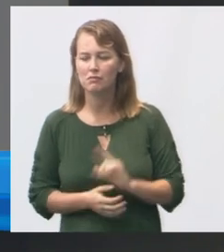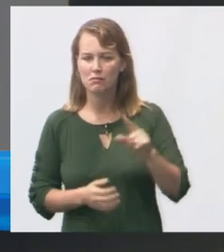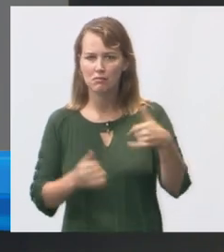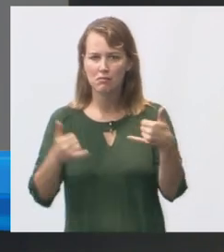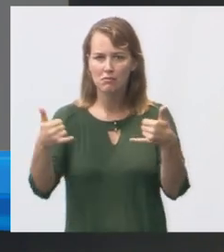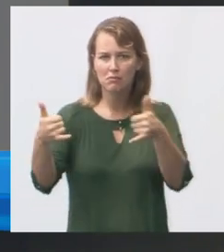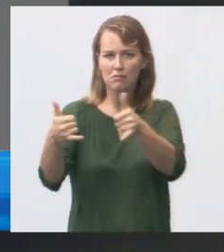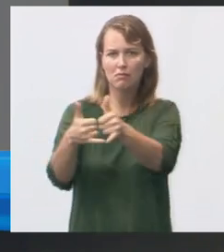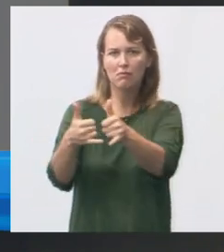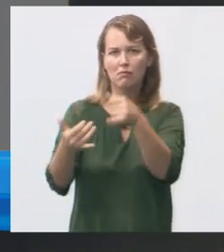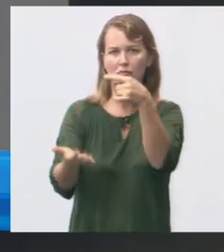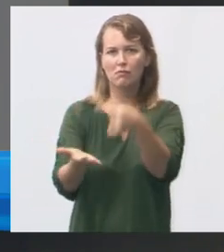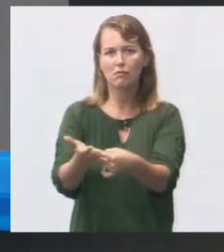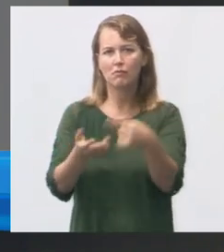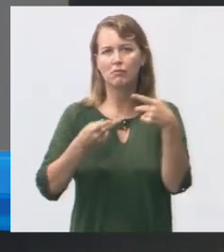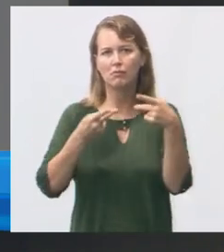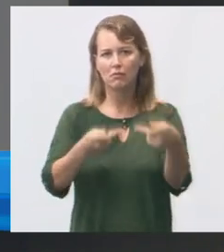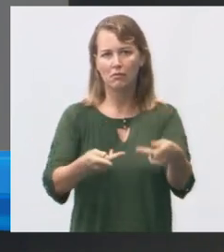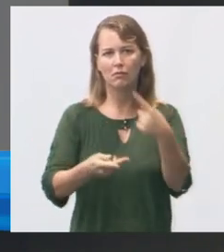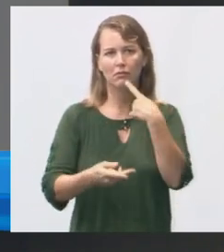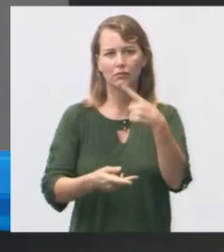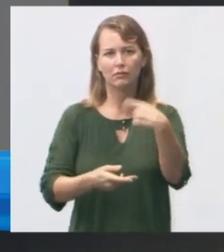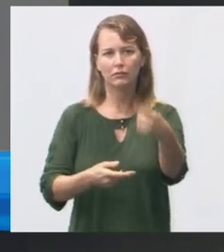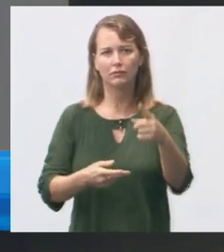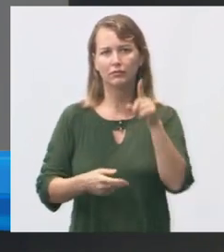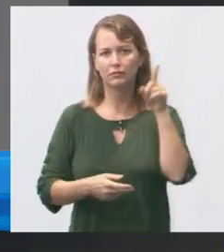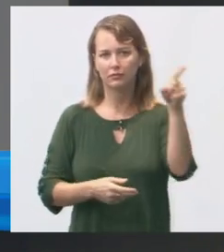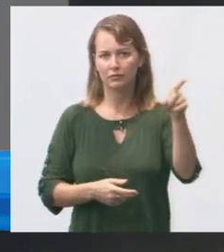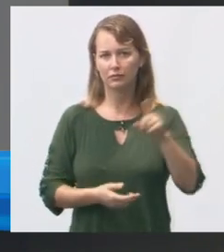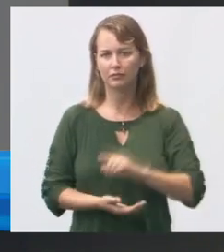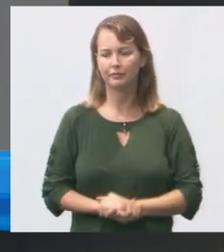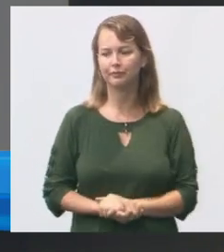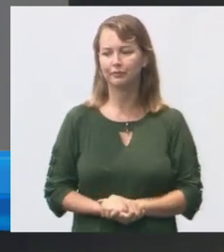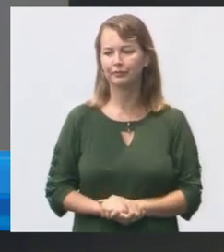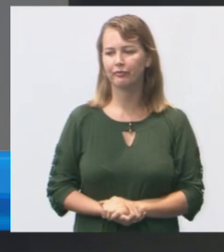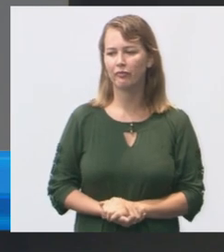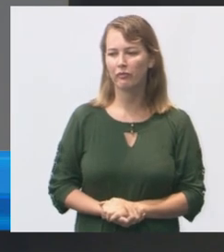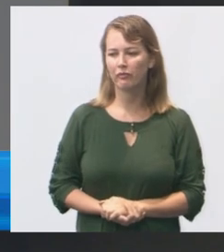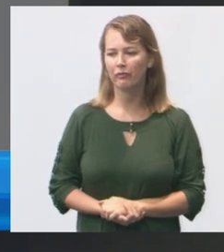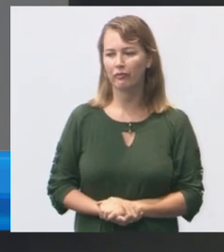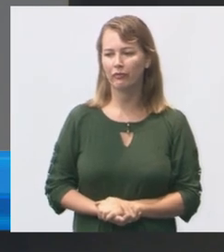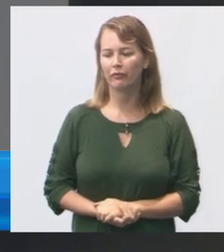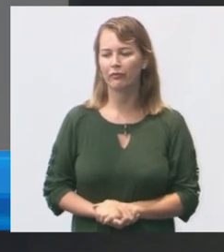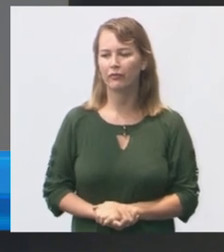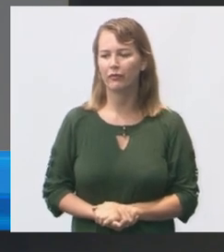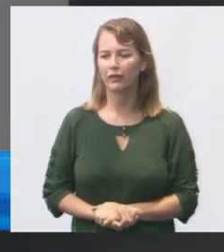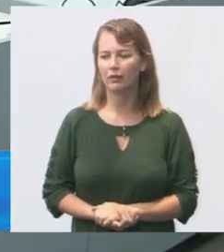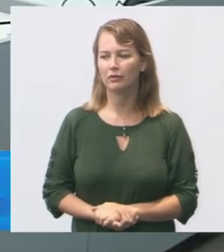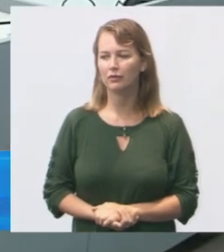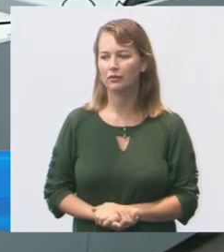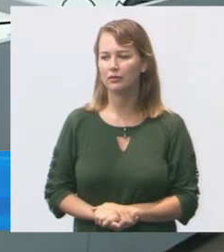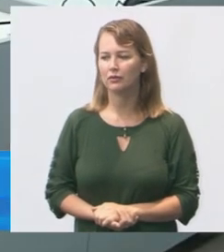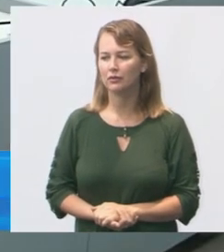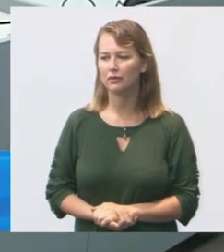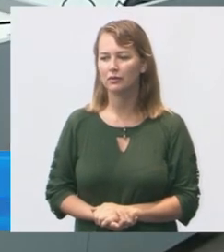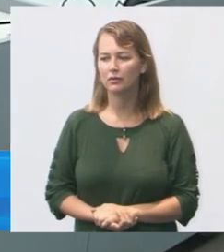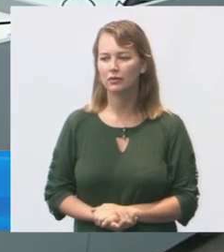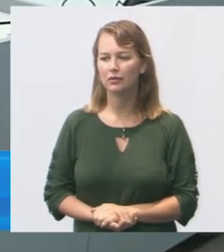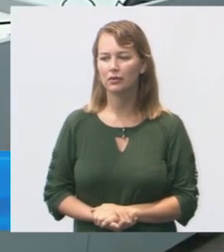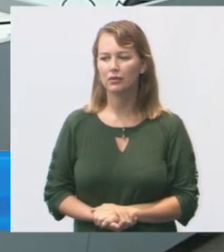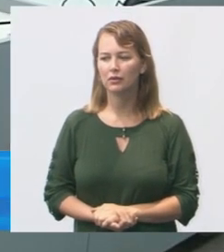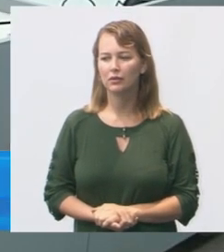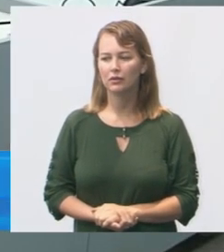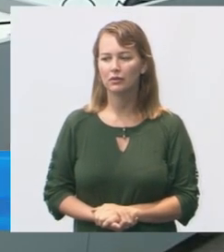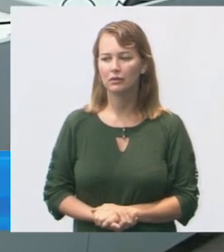agendar a nossa visita semana que vem tem outro microfone aqui vereador